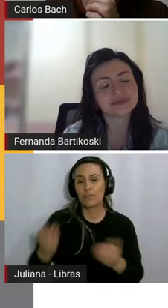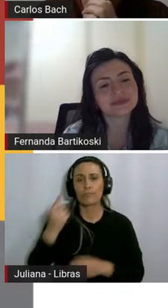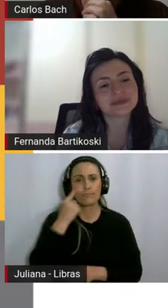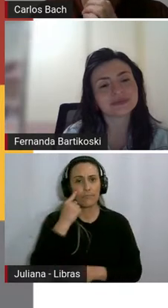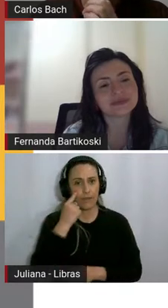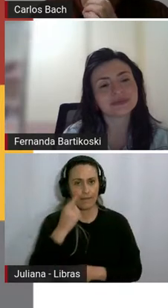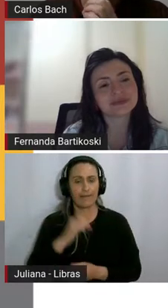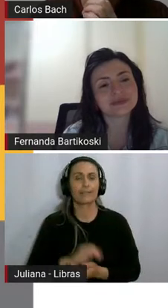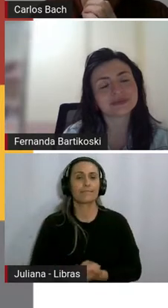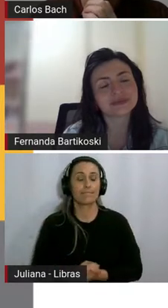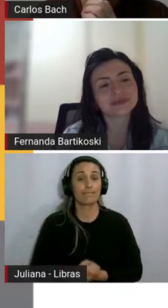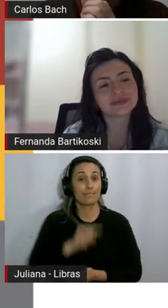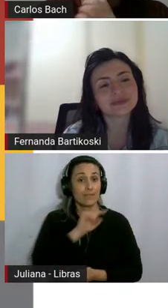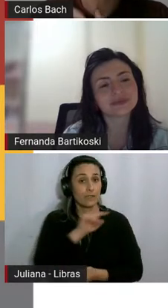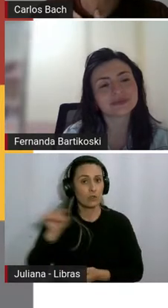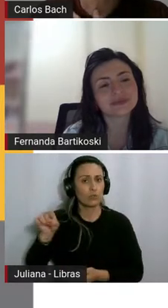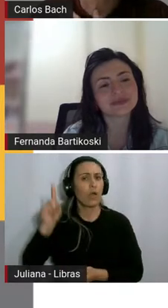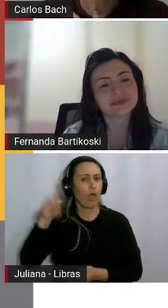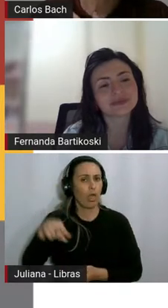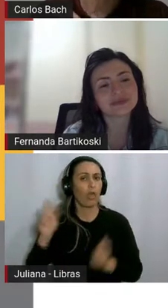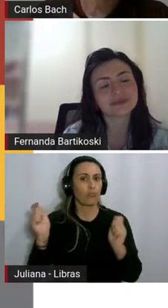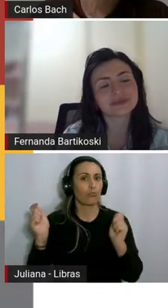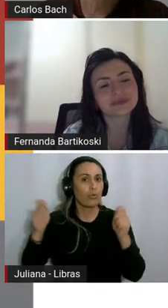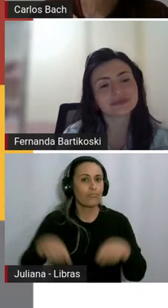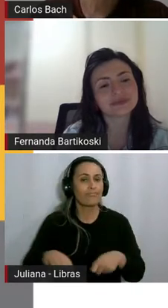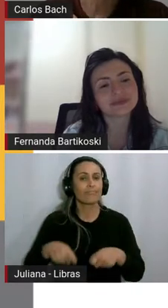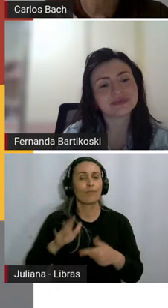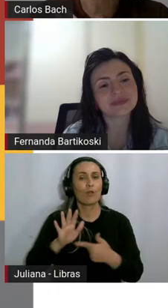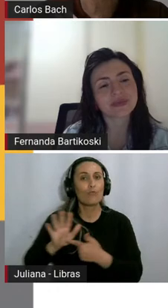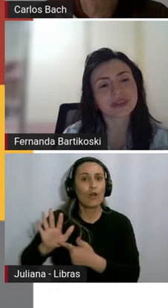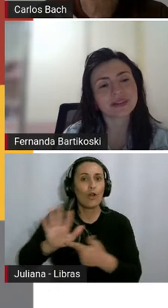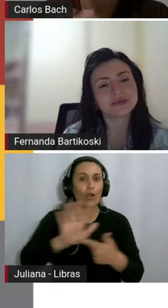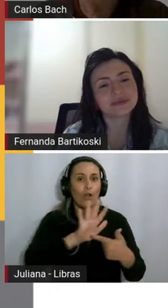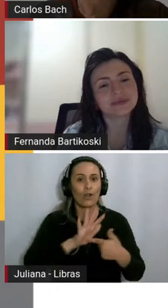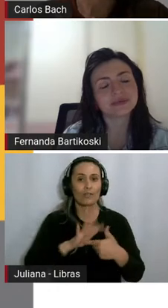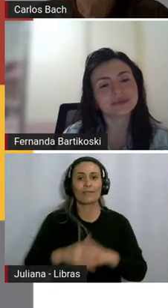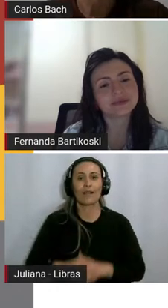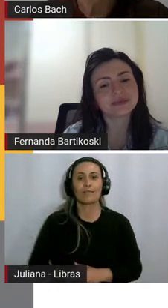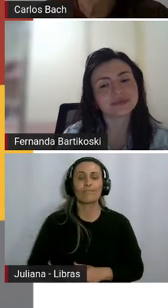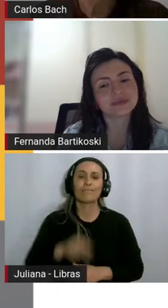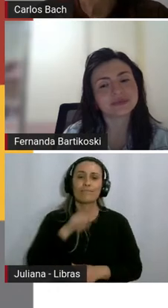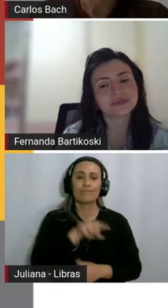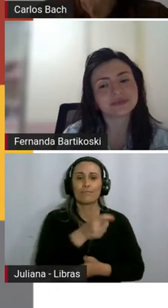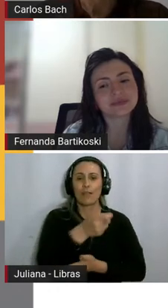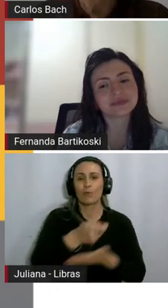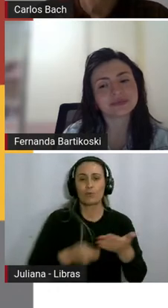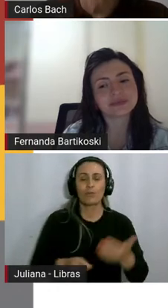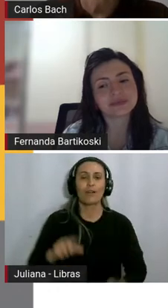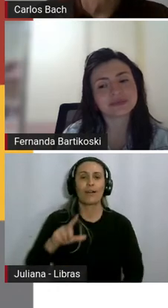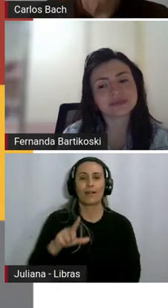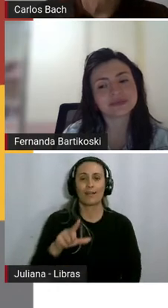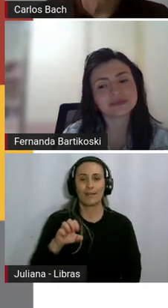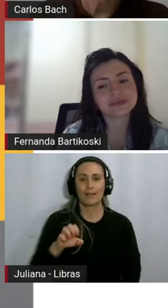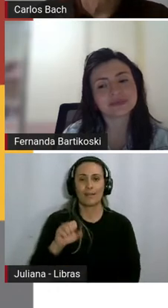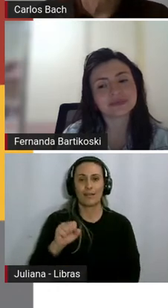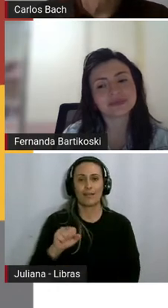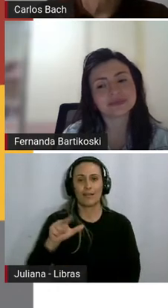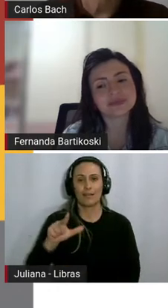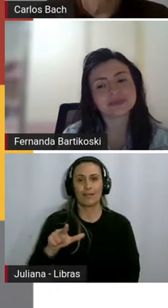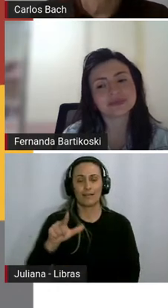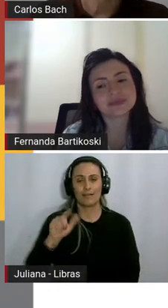são possibilidades que a gente traz, né? A Leslie Oldaker que é uma artista inglesa e que ela também